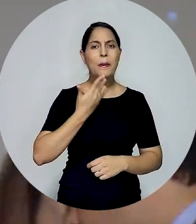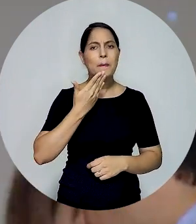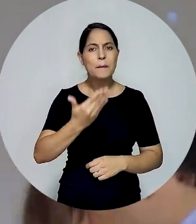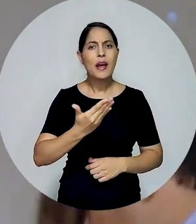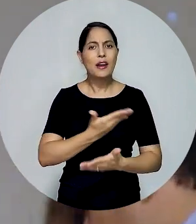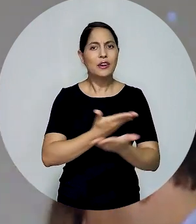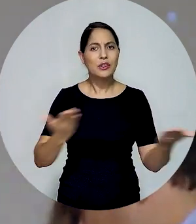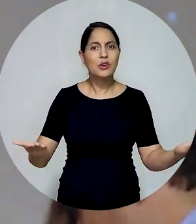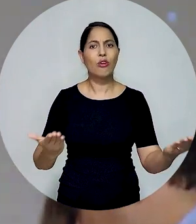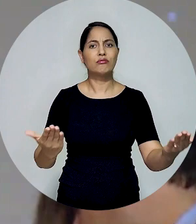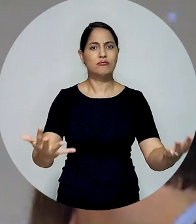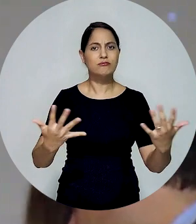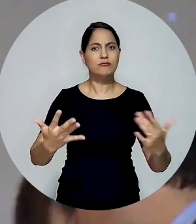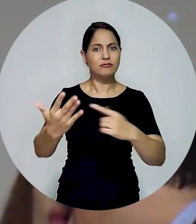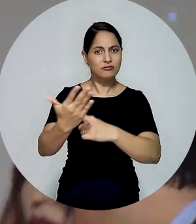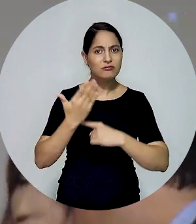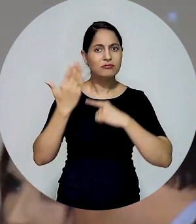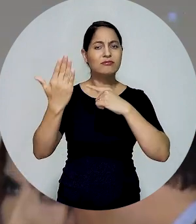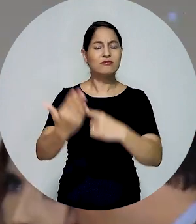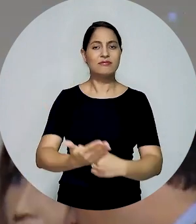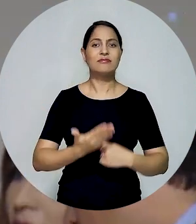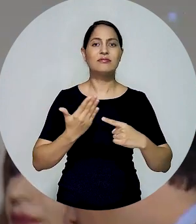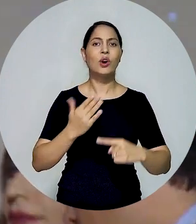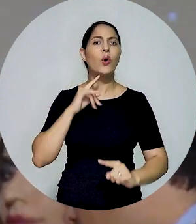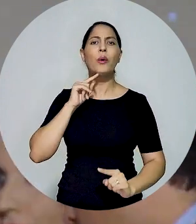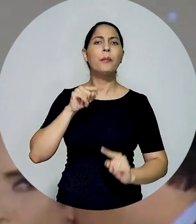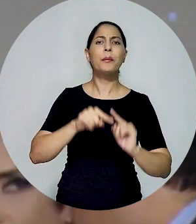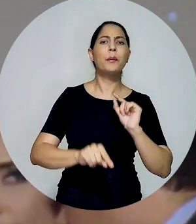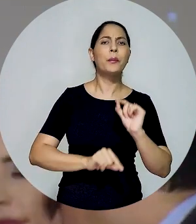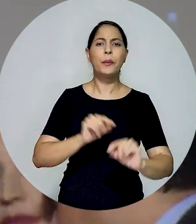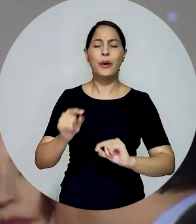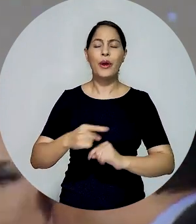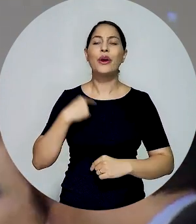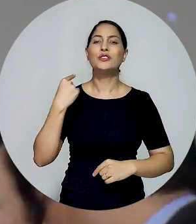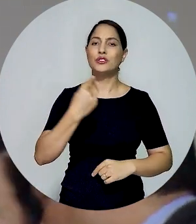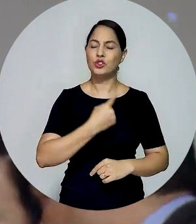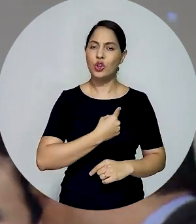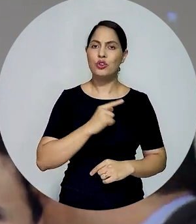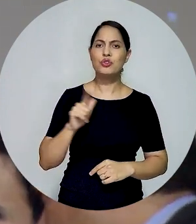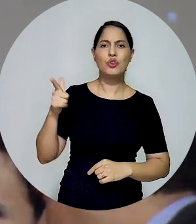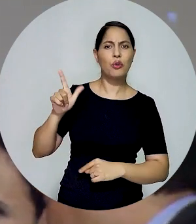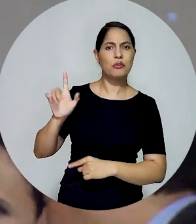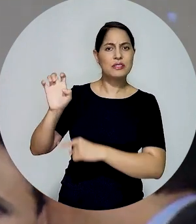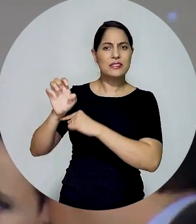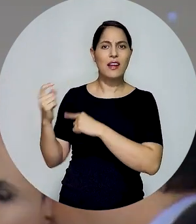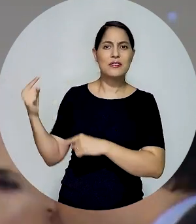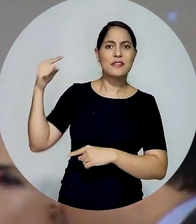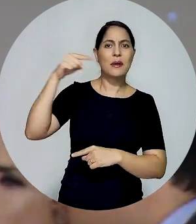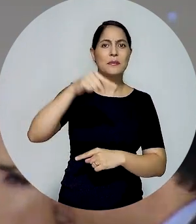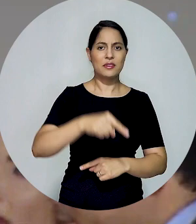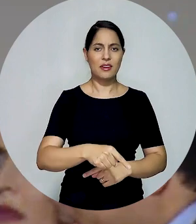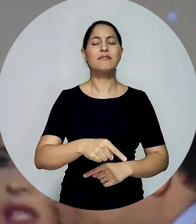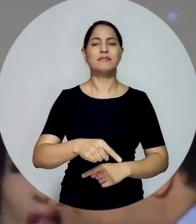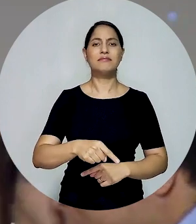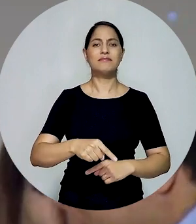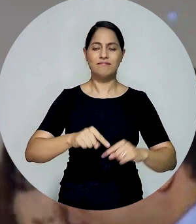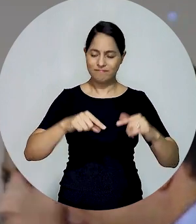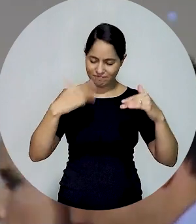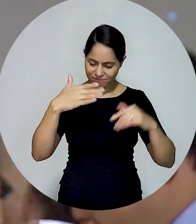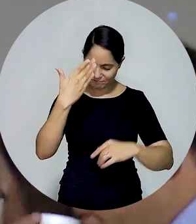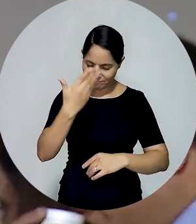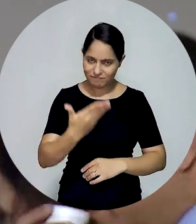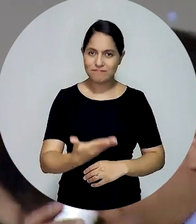eu preciso da ajuda de todos os senhores e as senhoras que estão aqui, para que nós possamos, nós que viemos de fora,